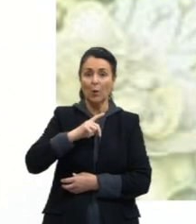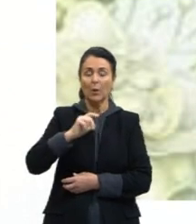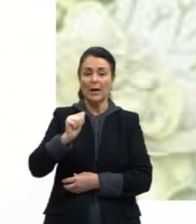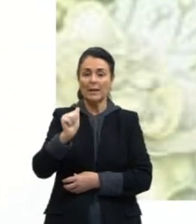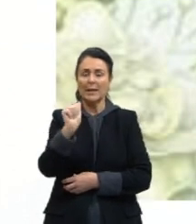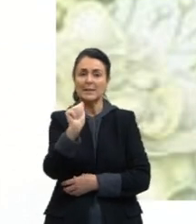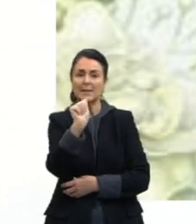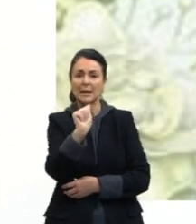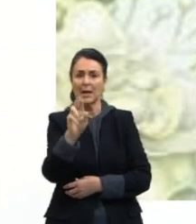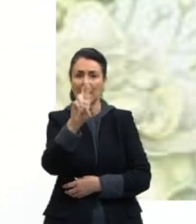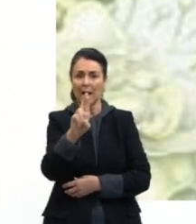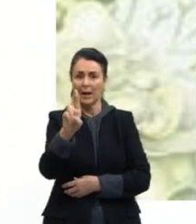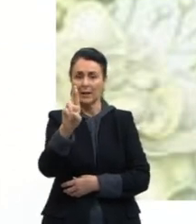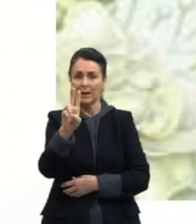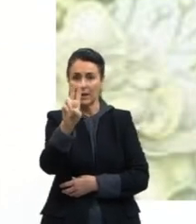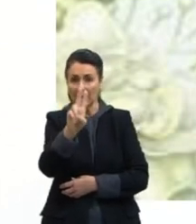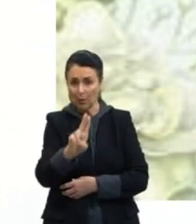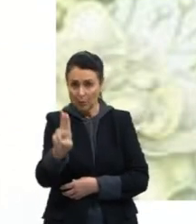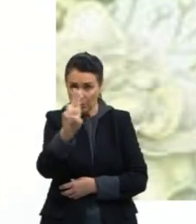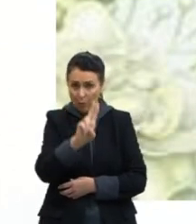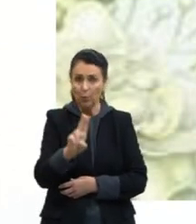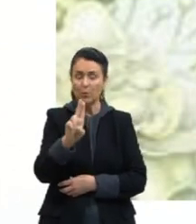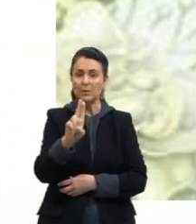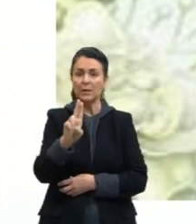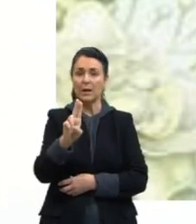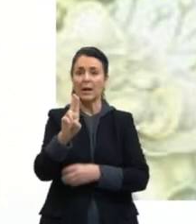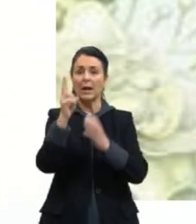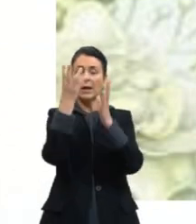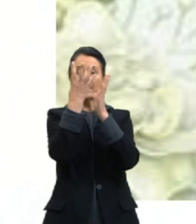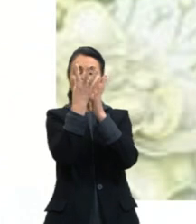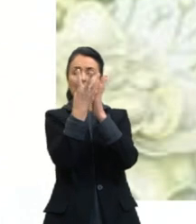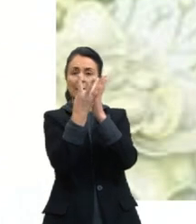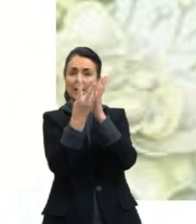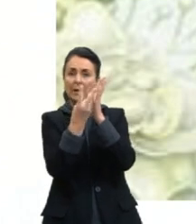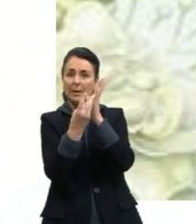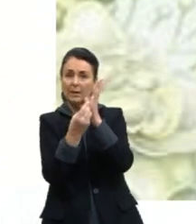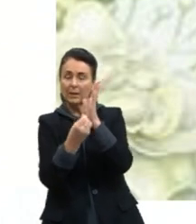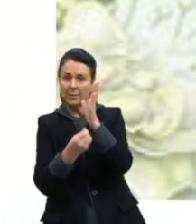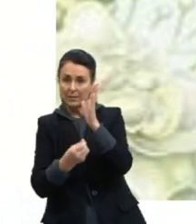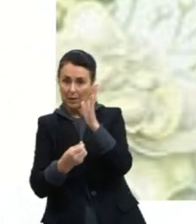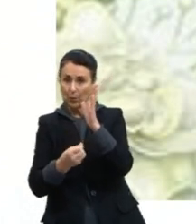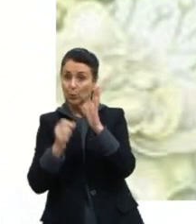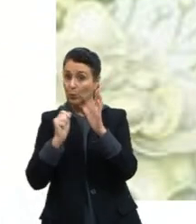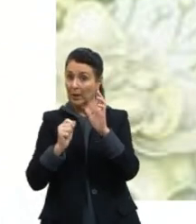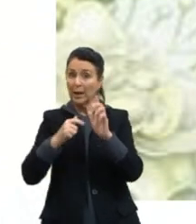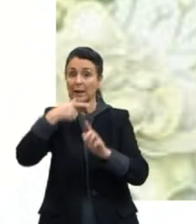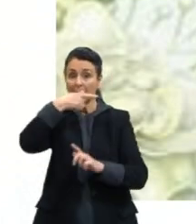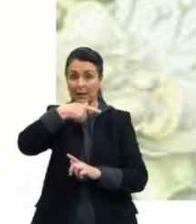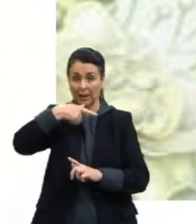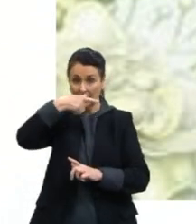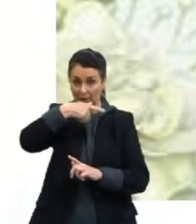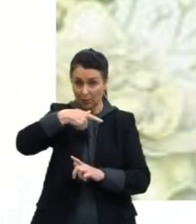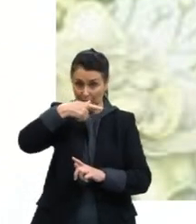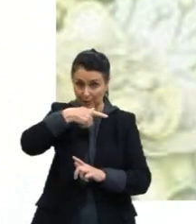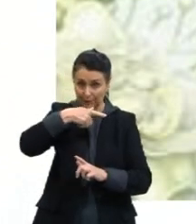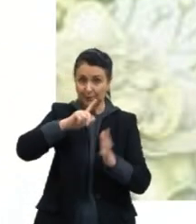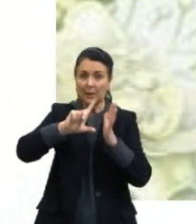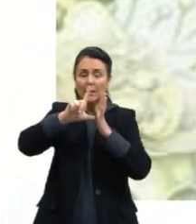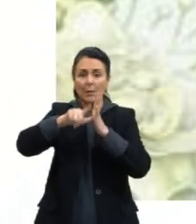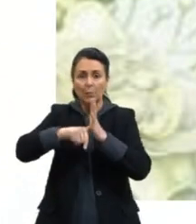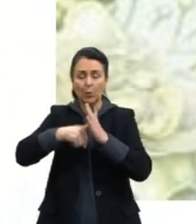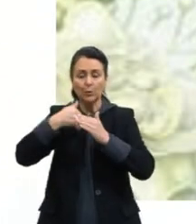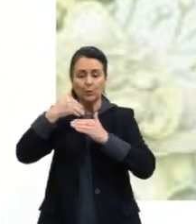vai ser gerada a degradação da glicose logo após os